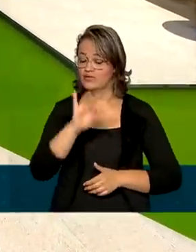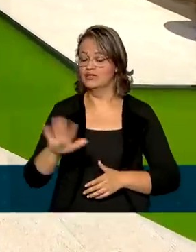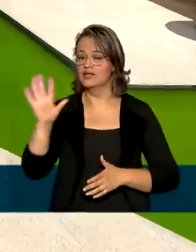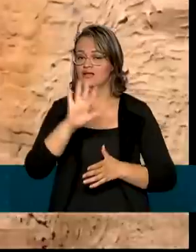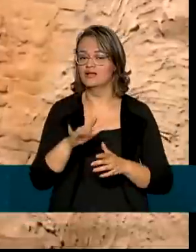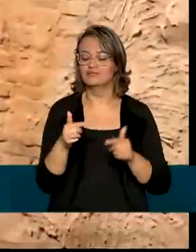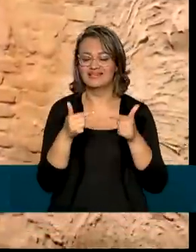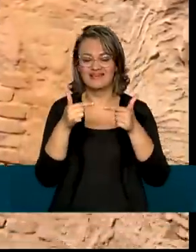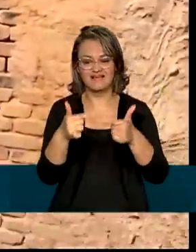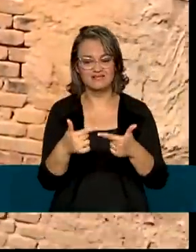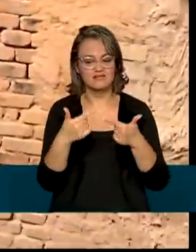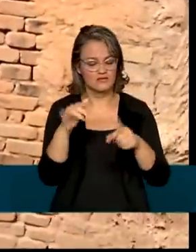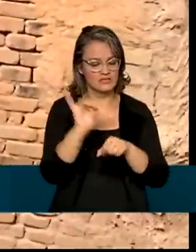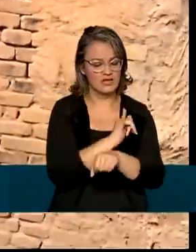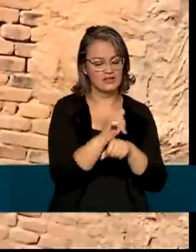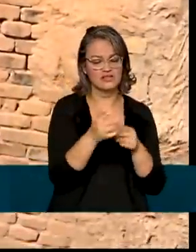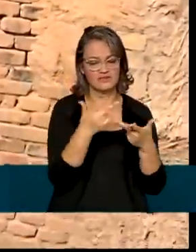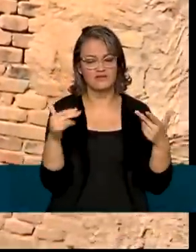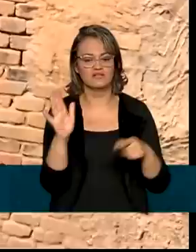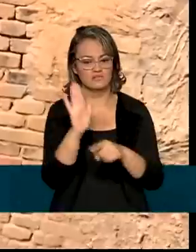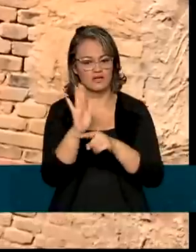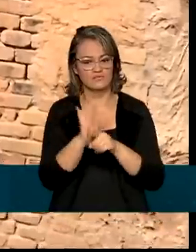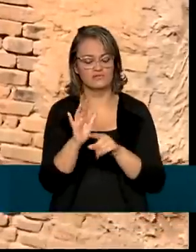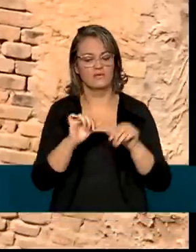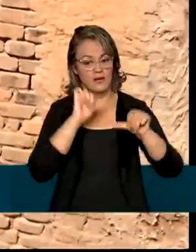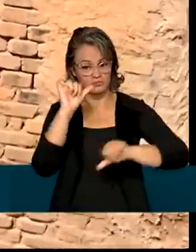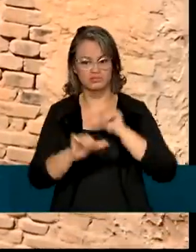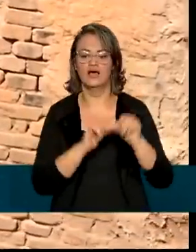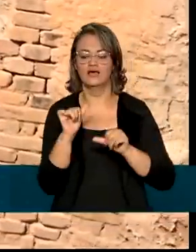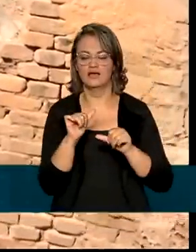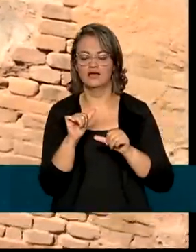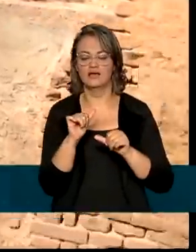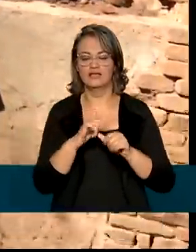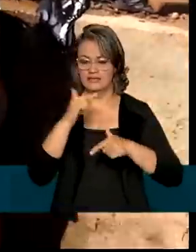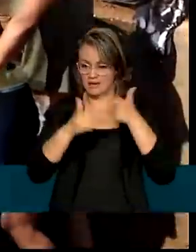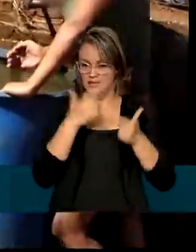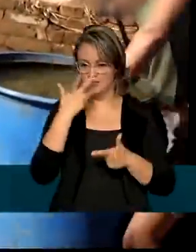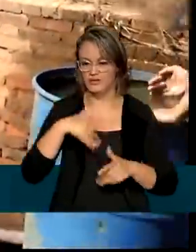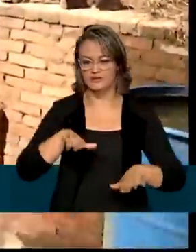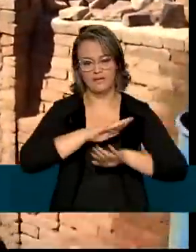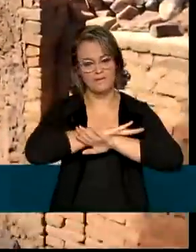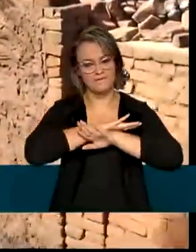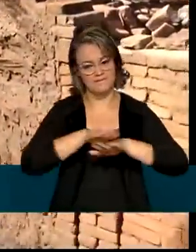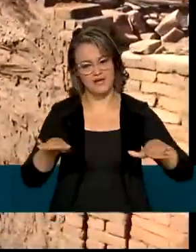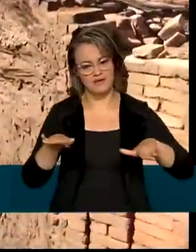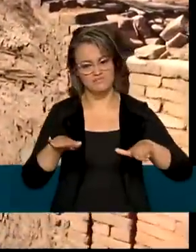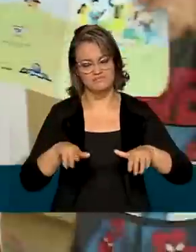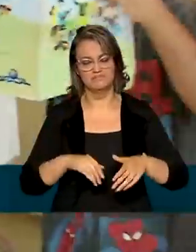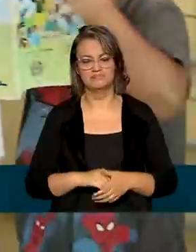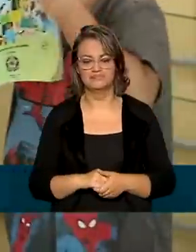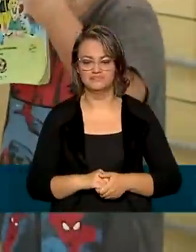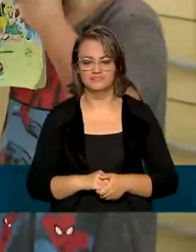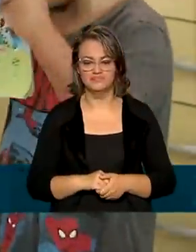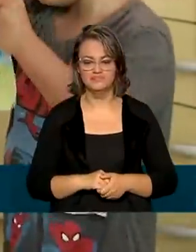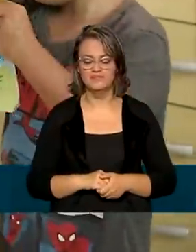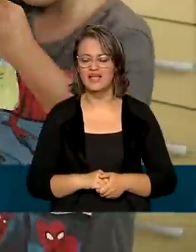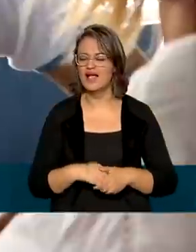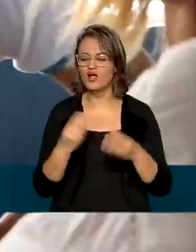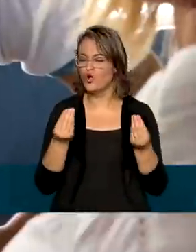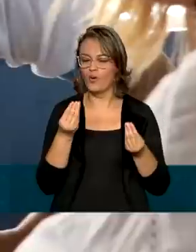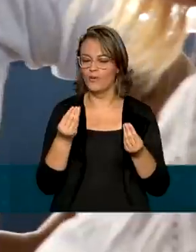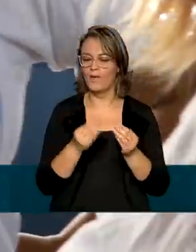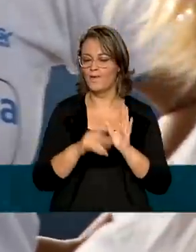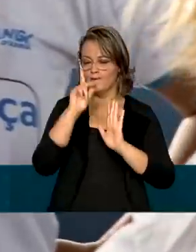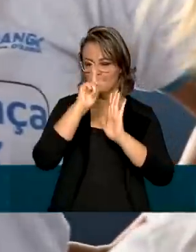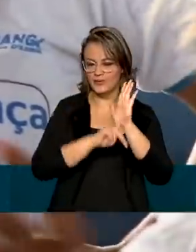várias ações para tentar reverter esse quadro e erradicar de vez o trabalho infantil. São programas